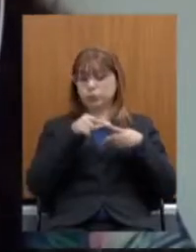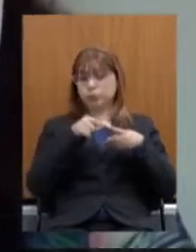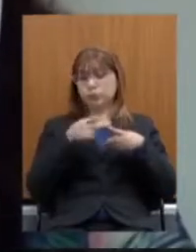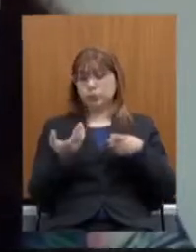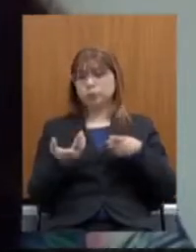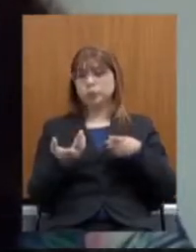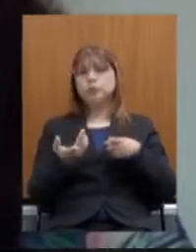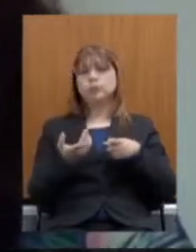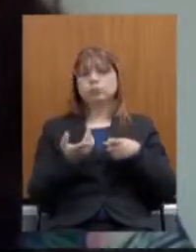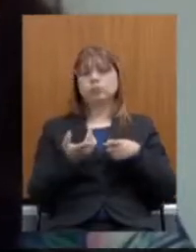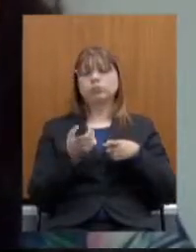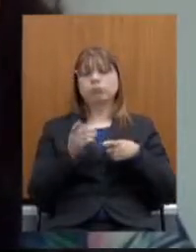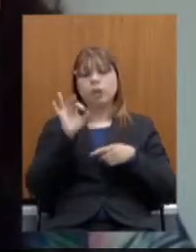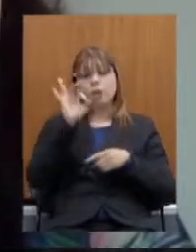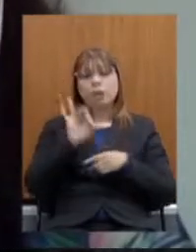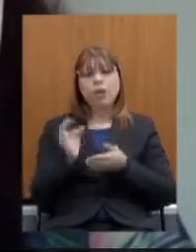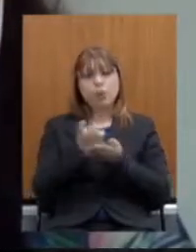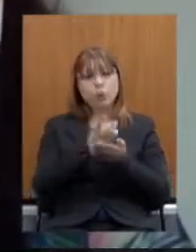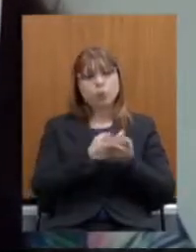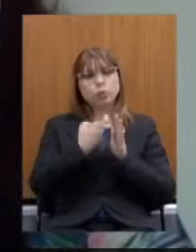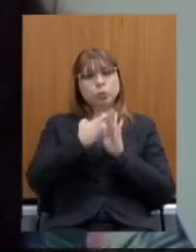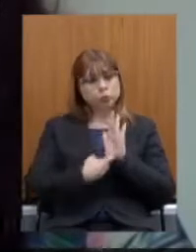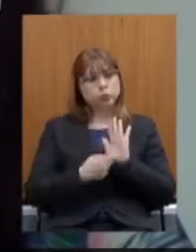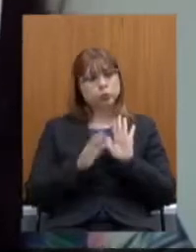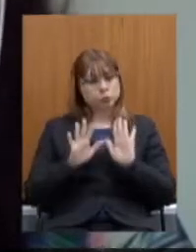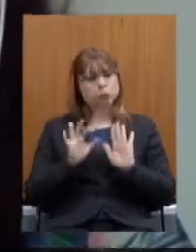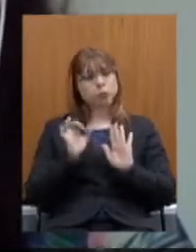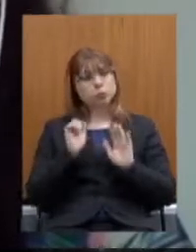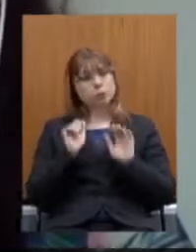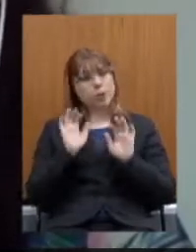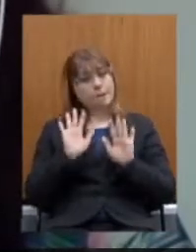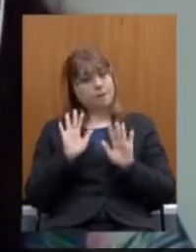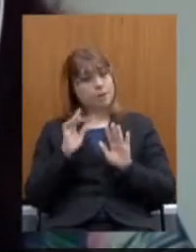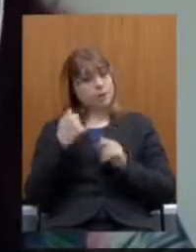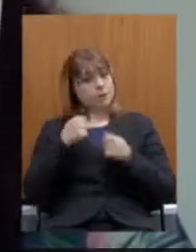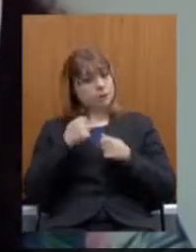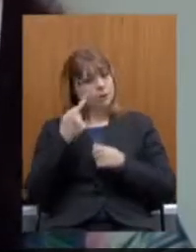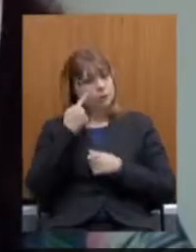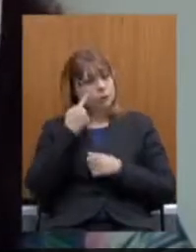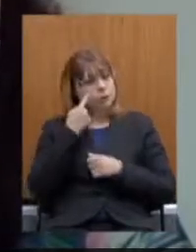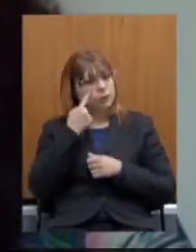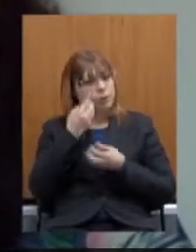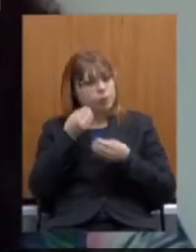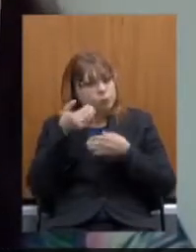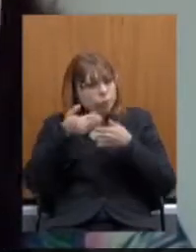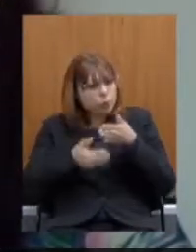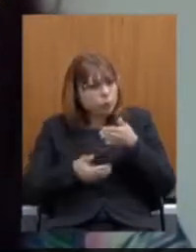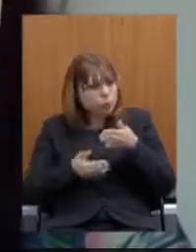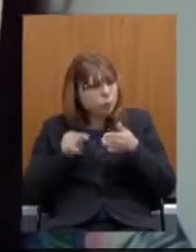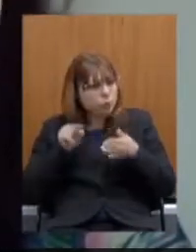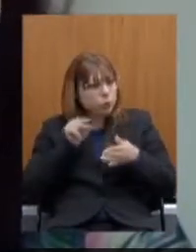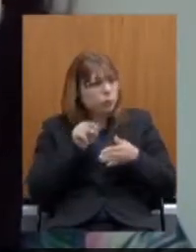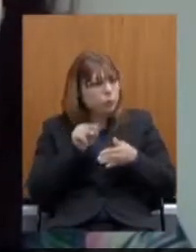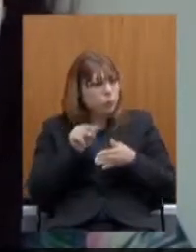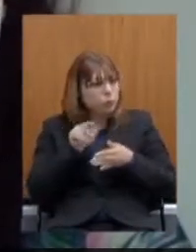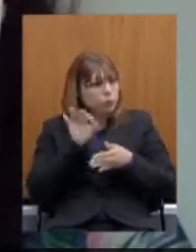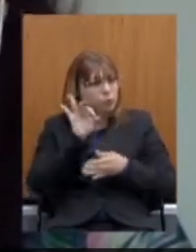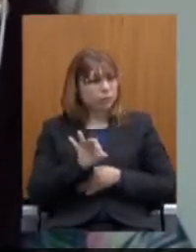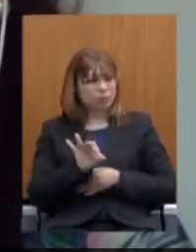a alíquota em si e chamamos atenção para o caráter confiscatório de uma alíquota de